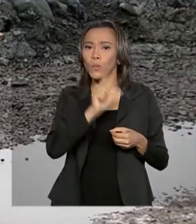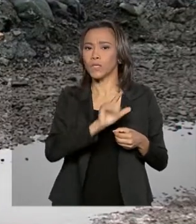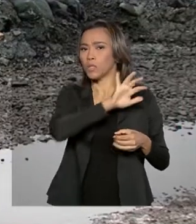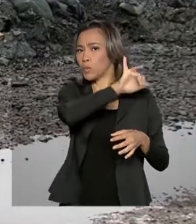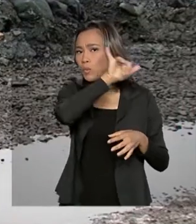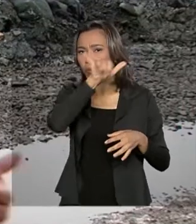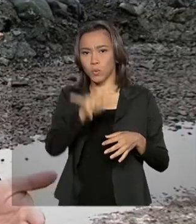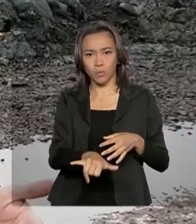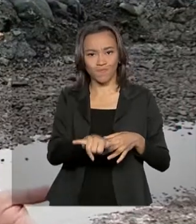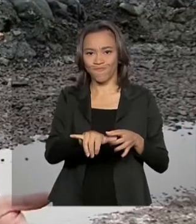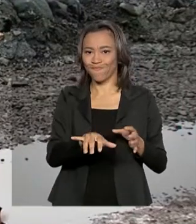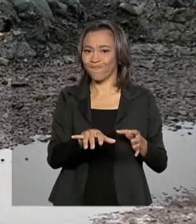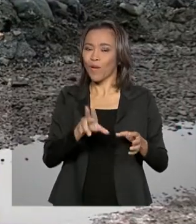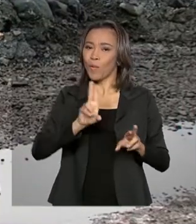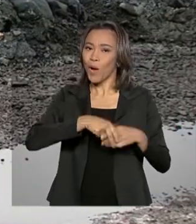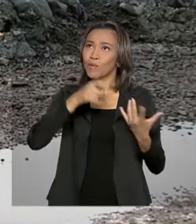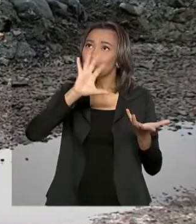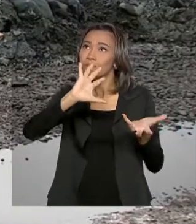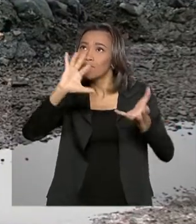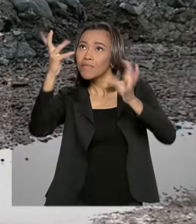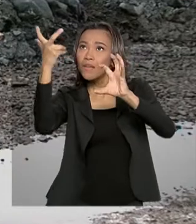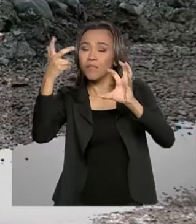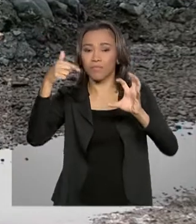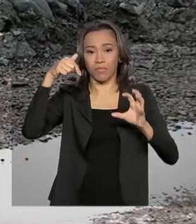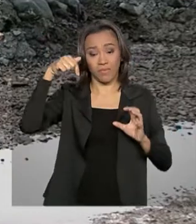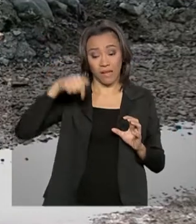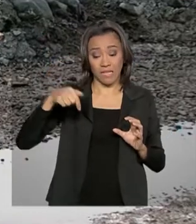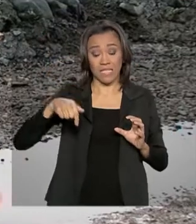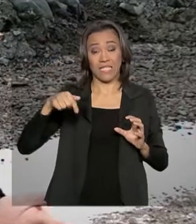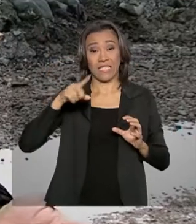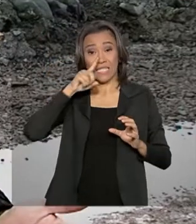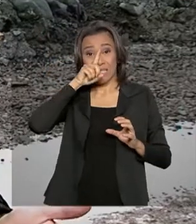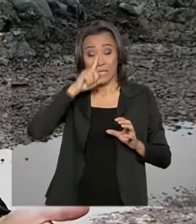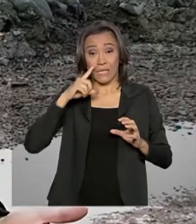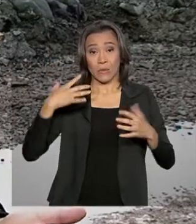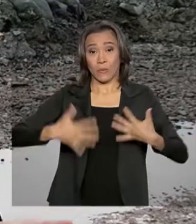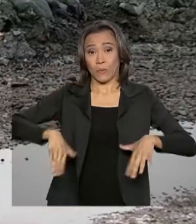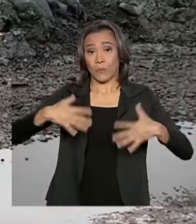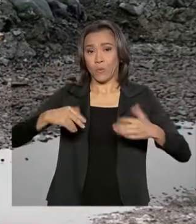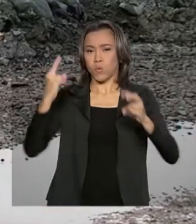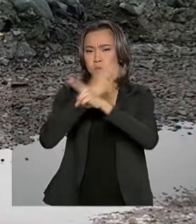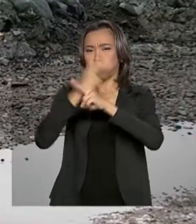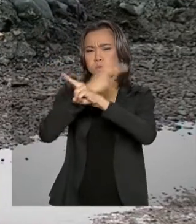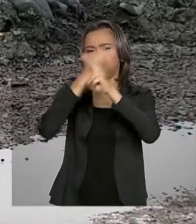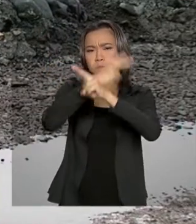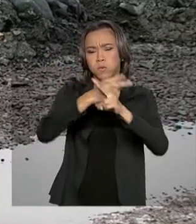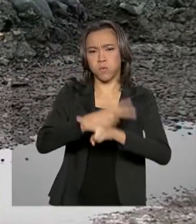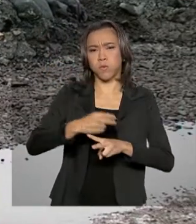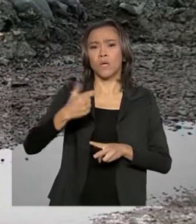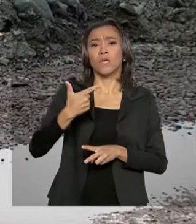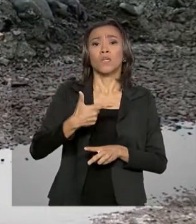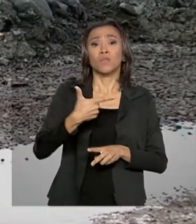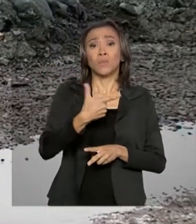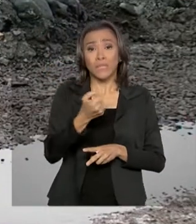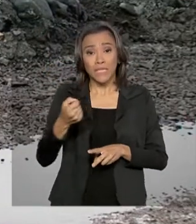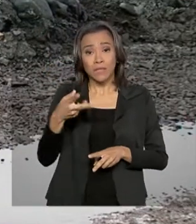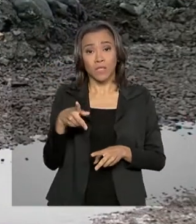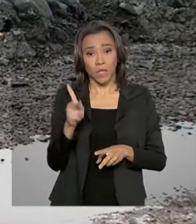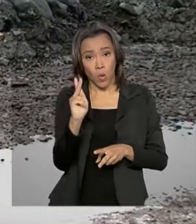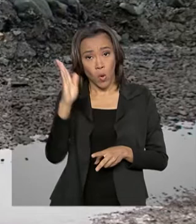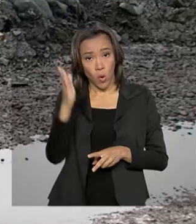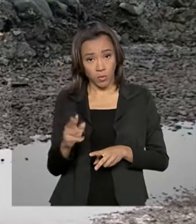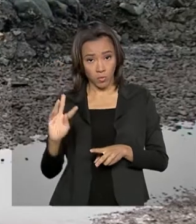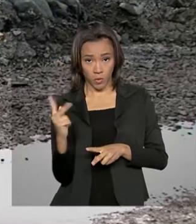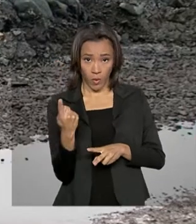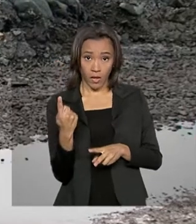na manhã de hoje. As condições climáticas aqui na Antártica são muito severas. Os ventos podem chegar a 200 km por hora. E a aterrissagem